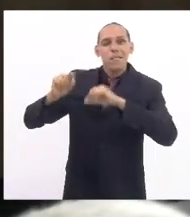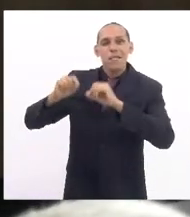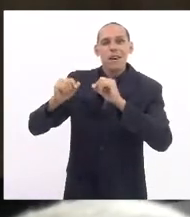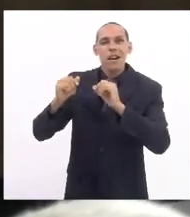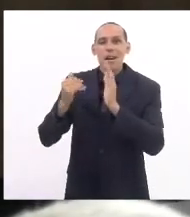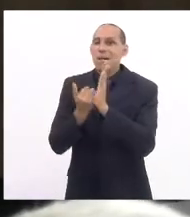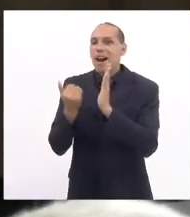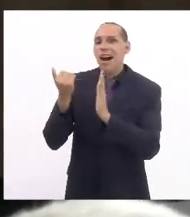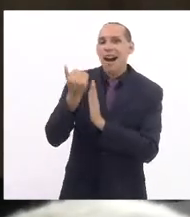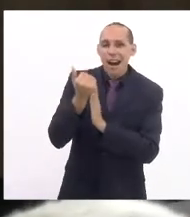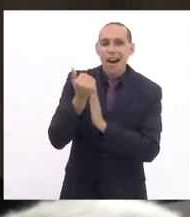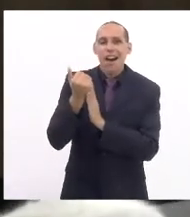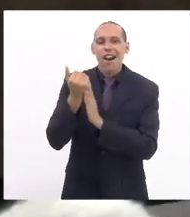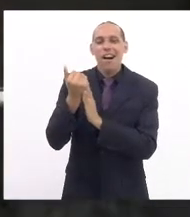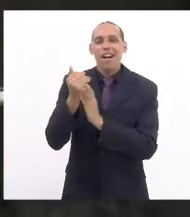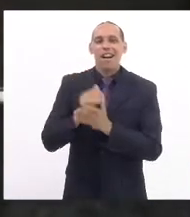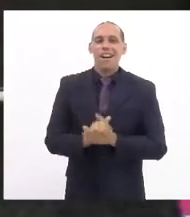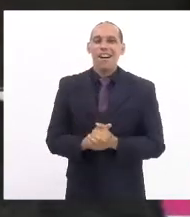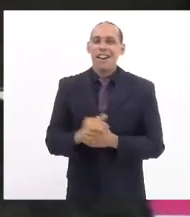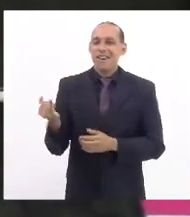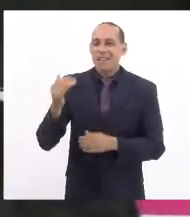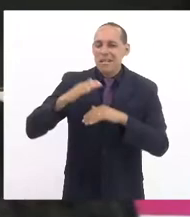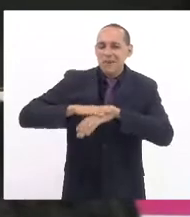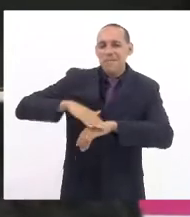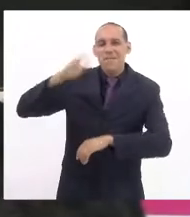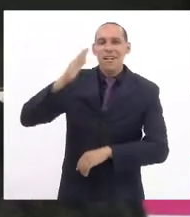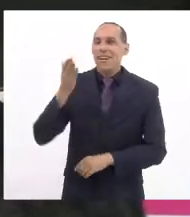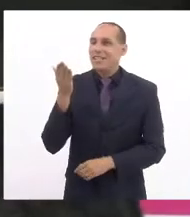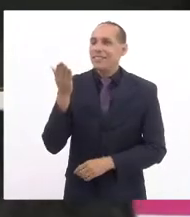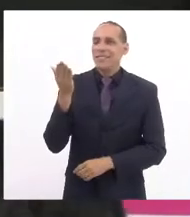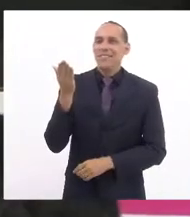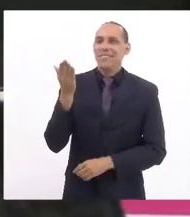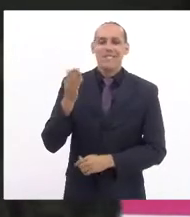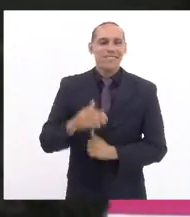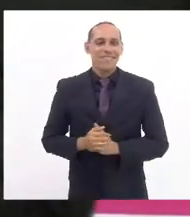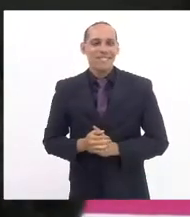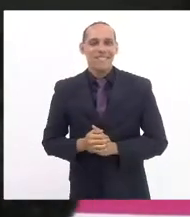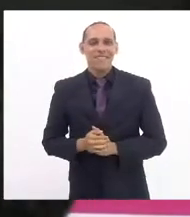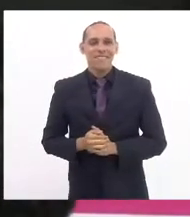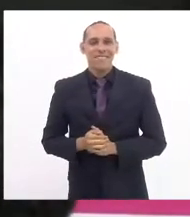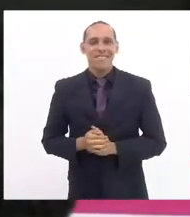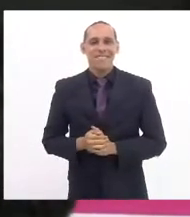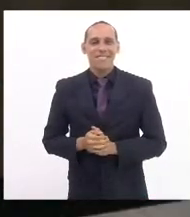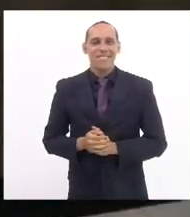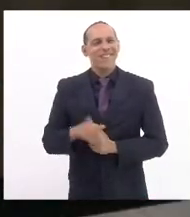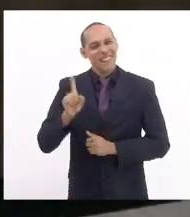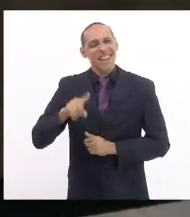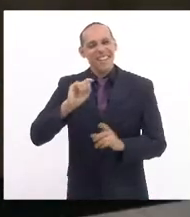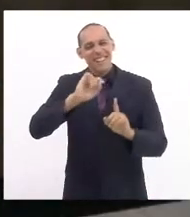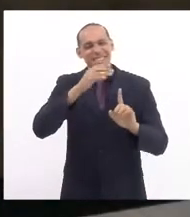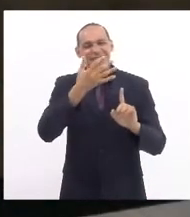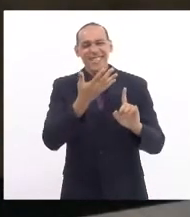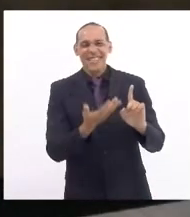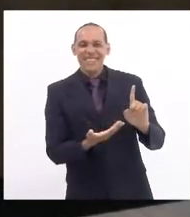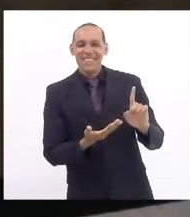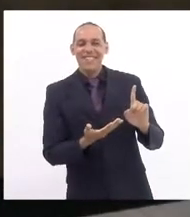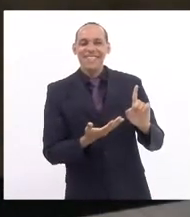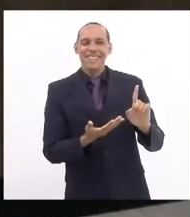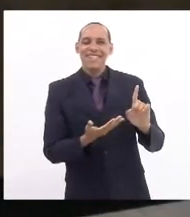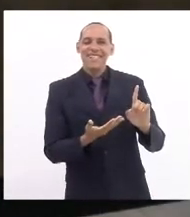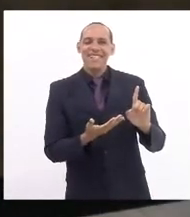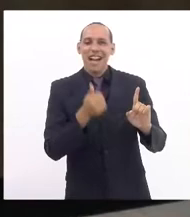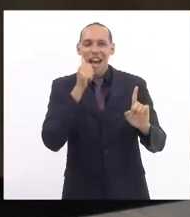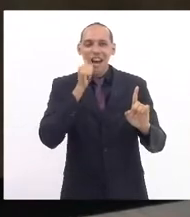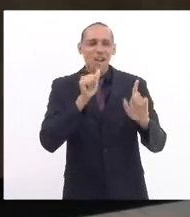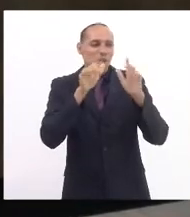astro-rei. Então, está aí uma uma uma homenagem a todas as